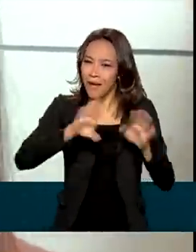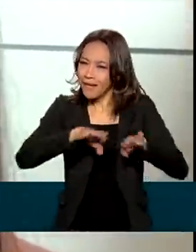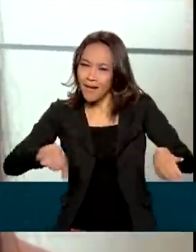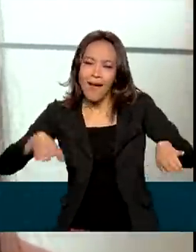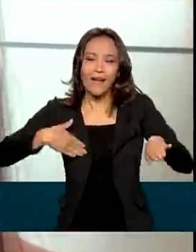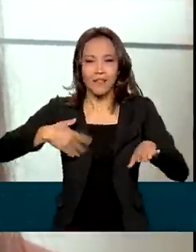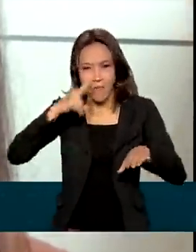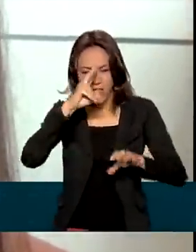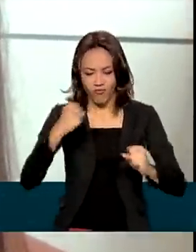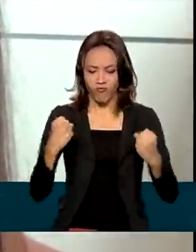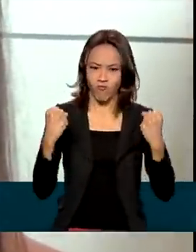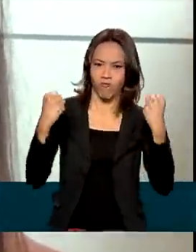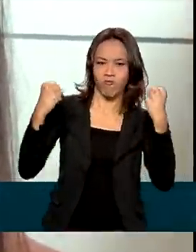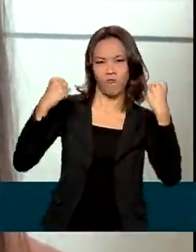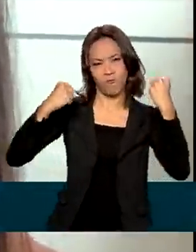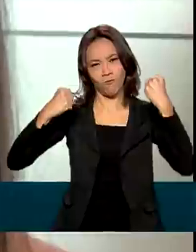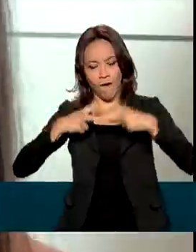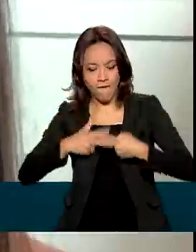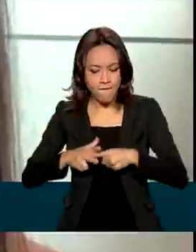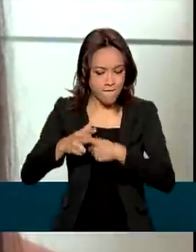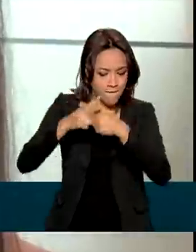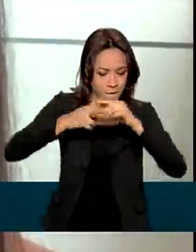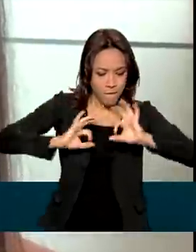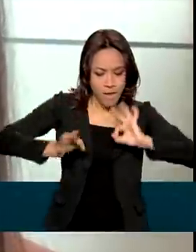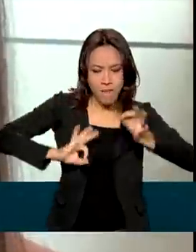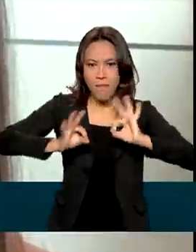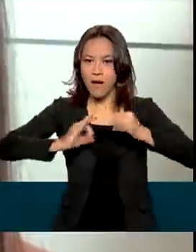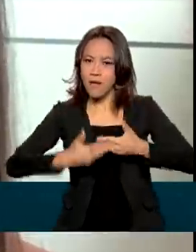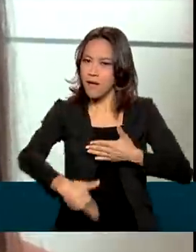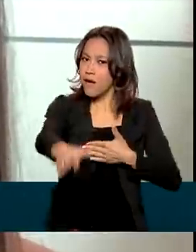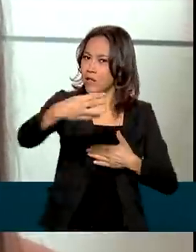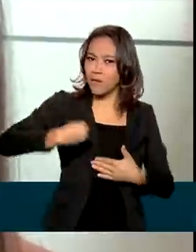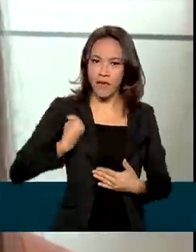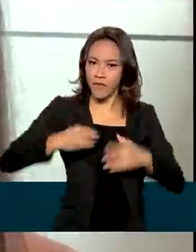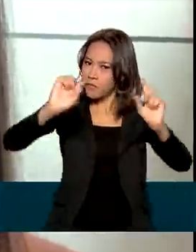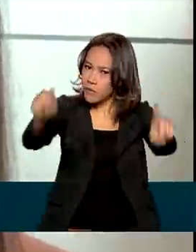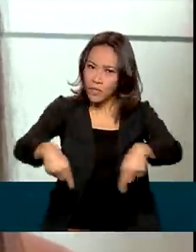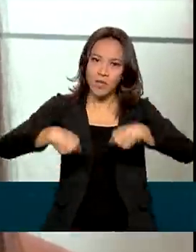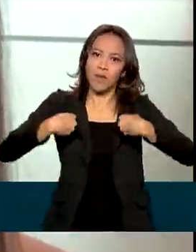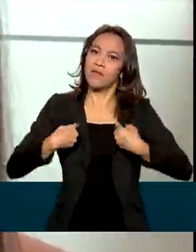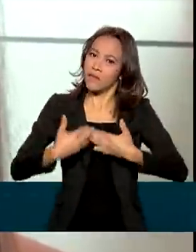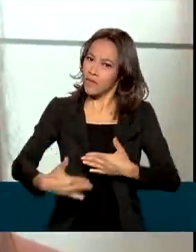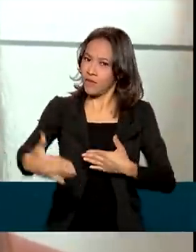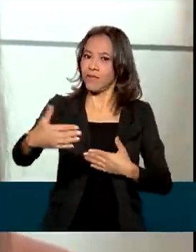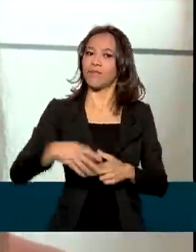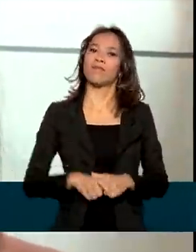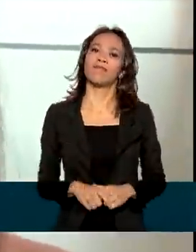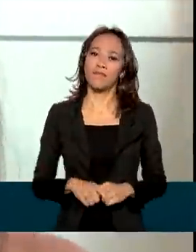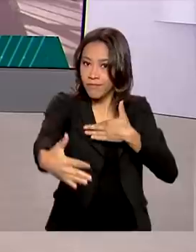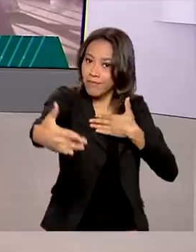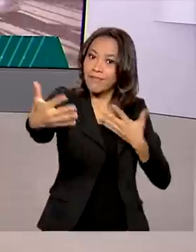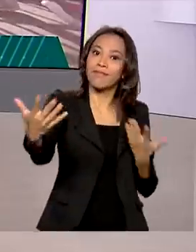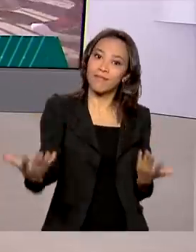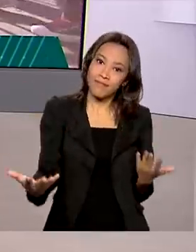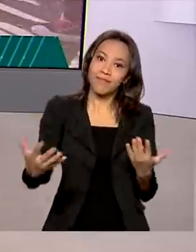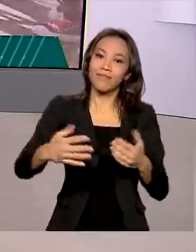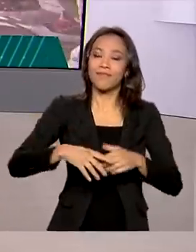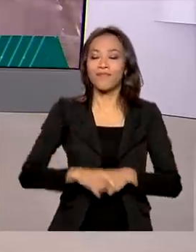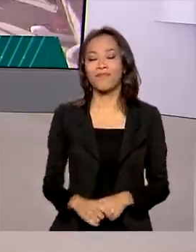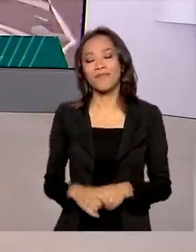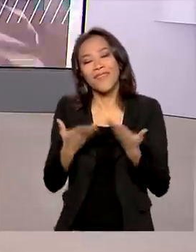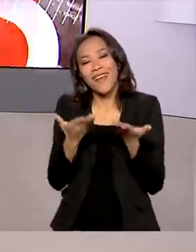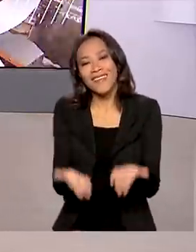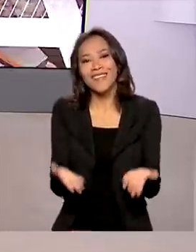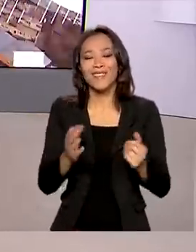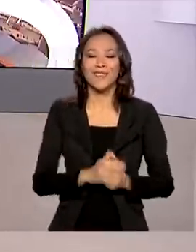mais fortalecida, vai forjando ela, vai preparando ela para a vida, para os desafios que virão pela frente. É